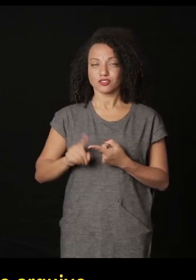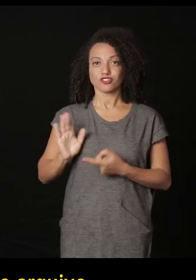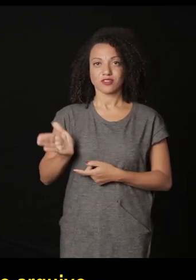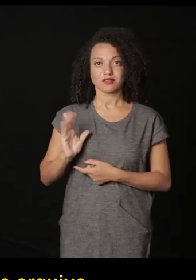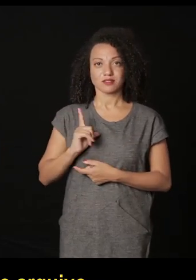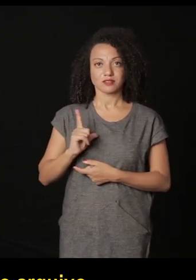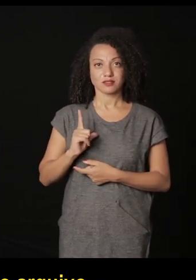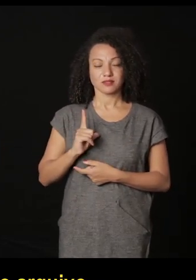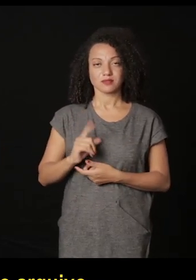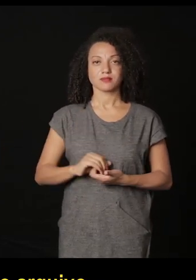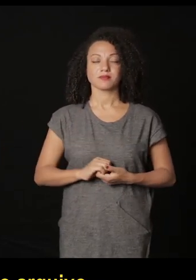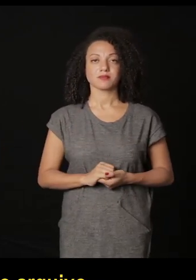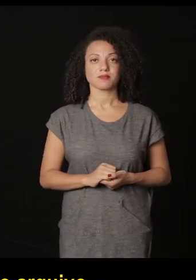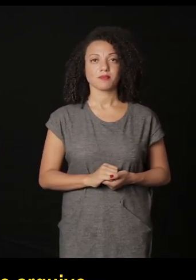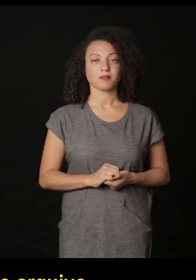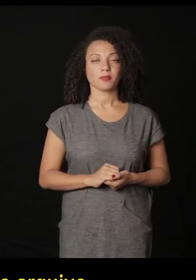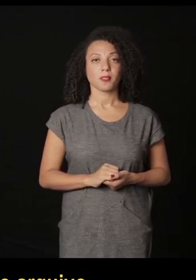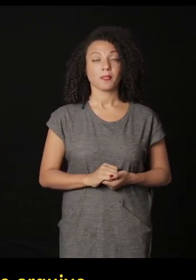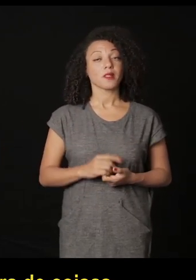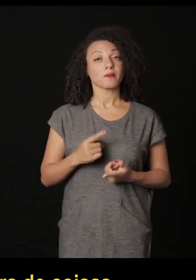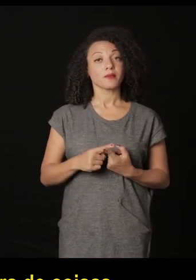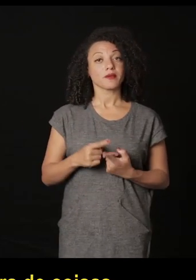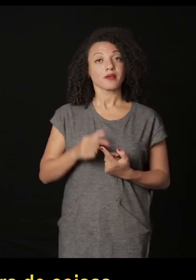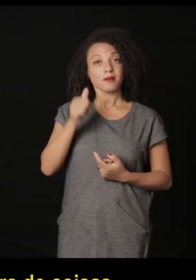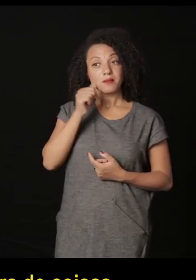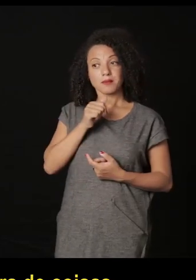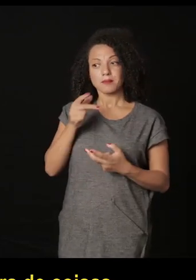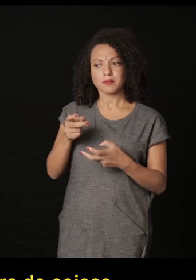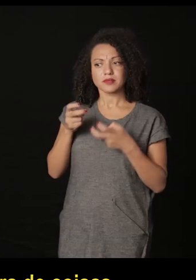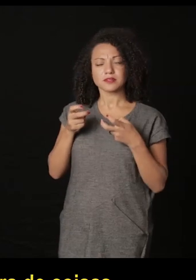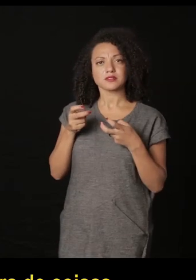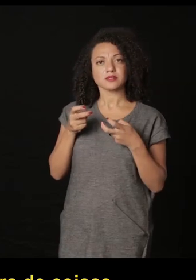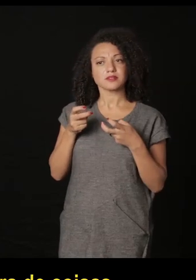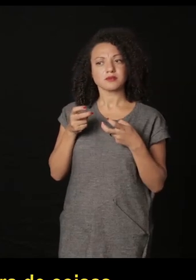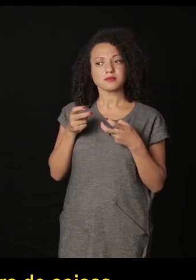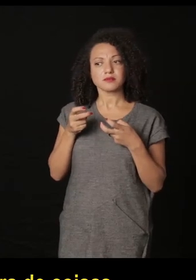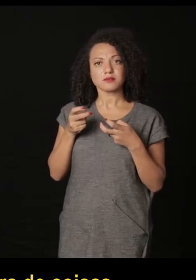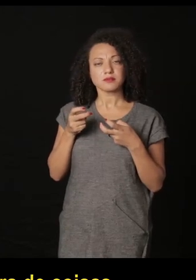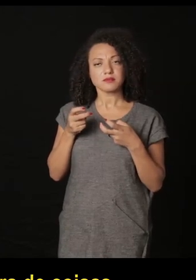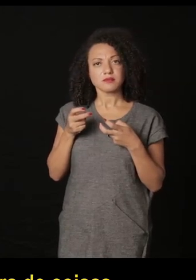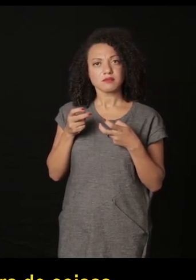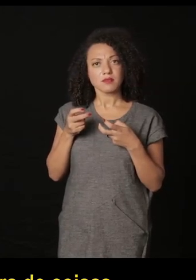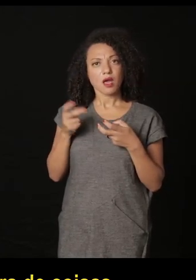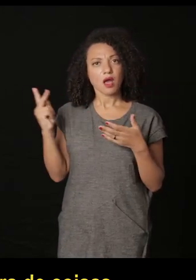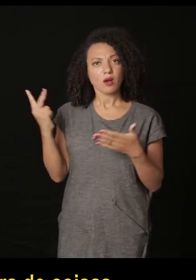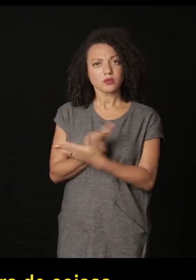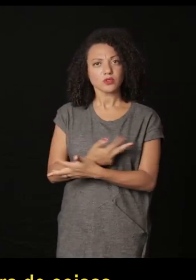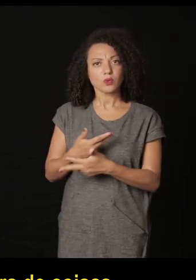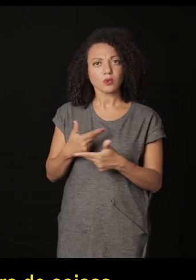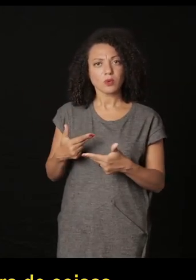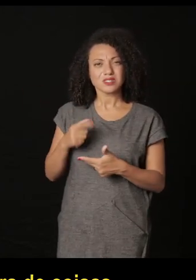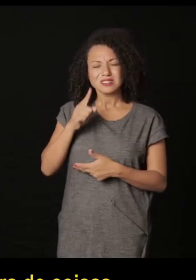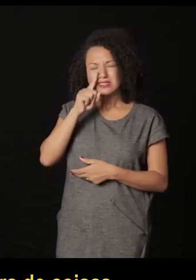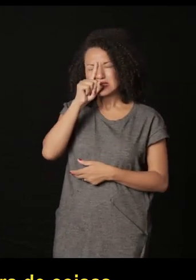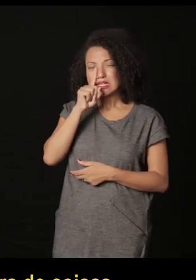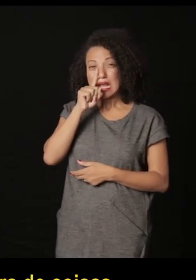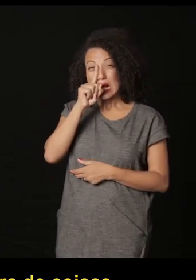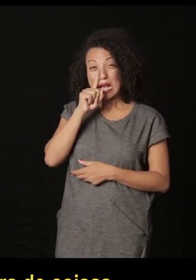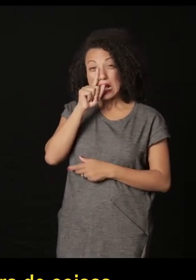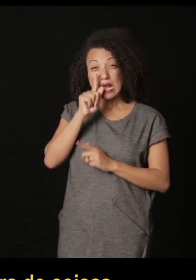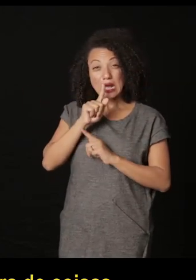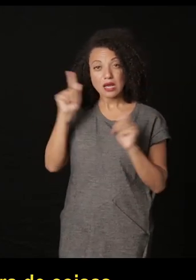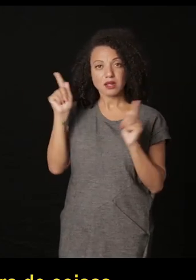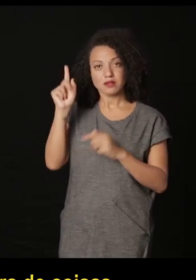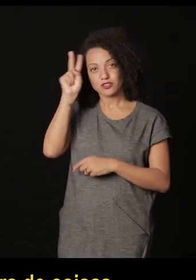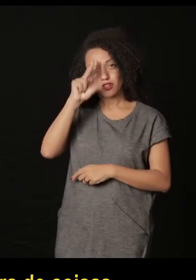a revanque do arquivo é que ela se dá conta que isto